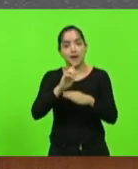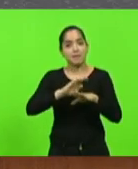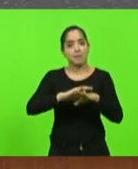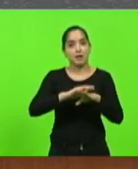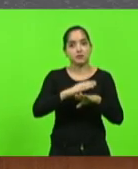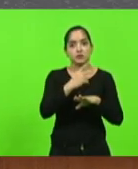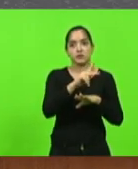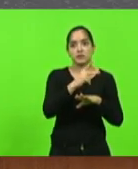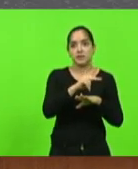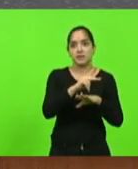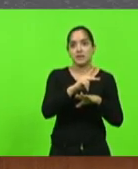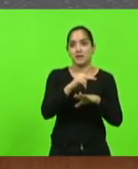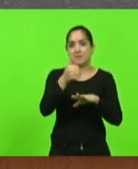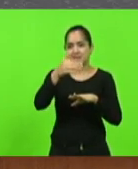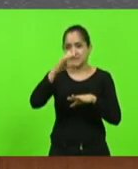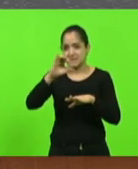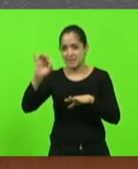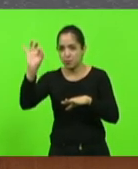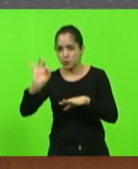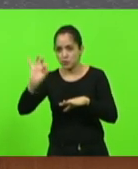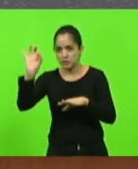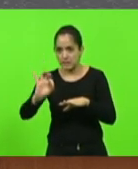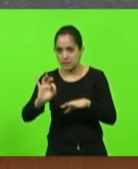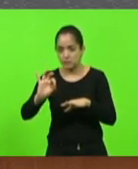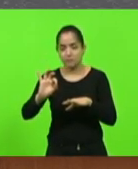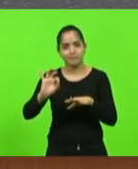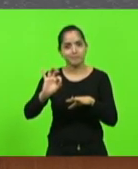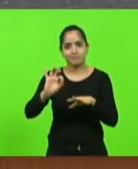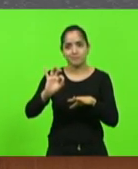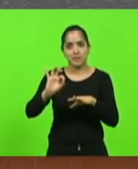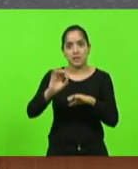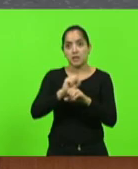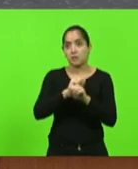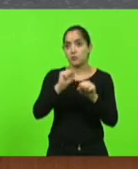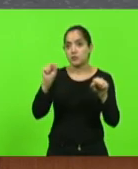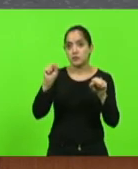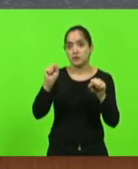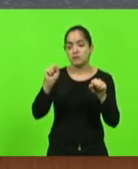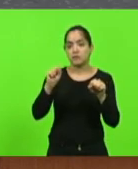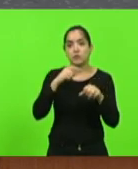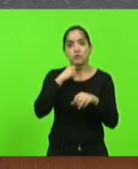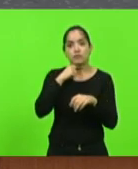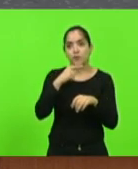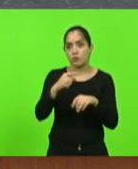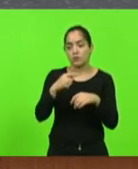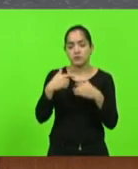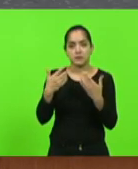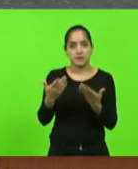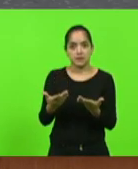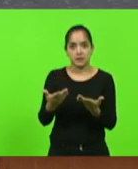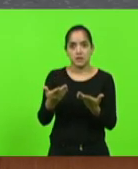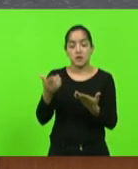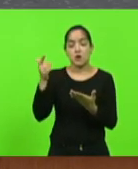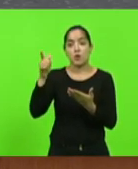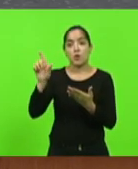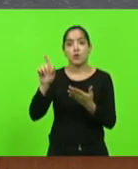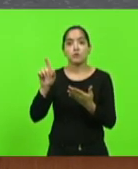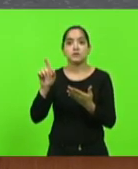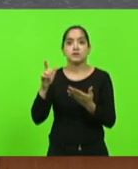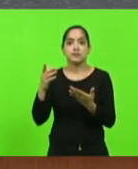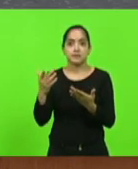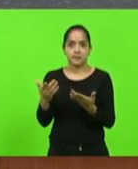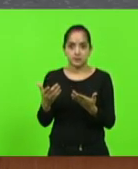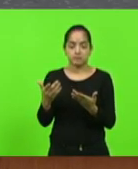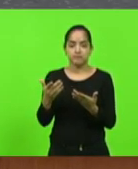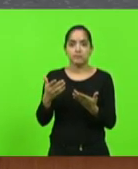pode pagar 100% do custo até porque não tem essa possibilidade uma outra coisa eu venho do